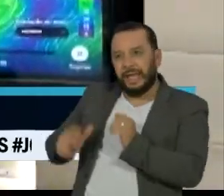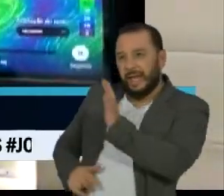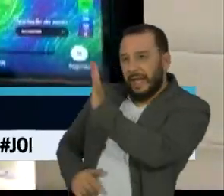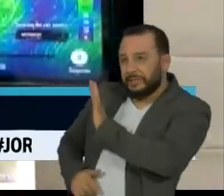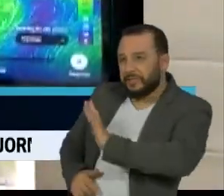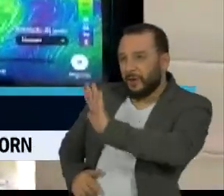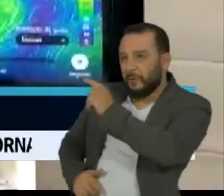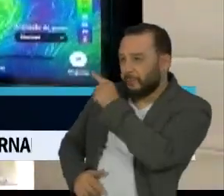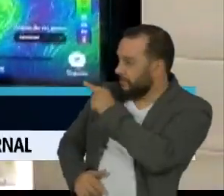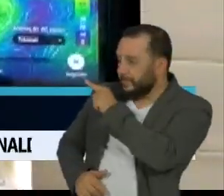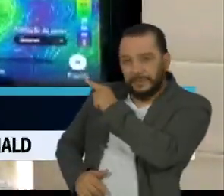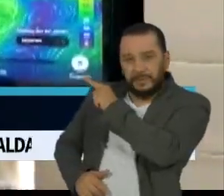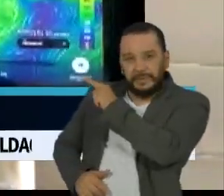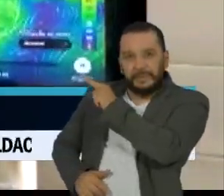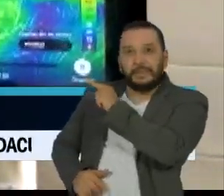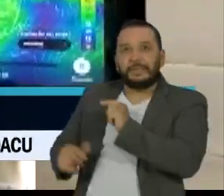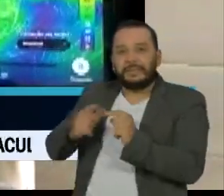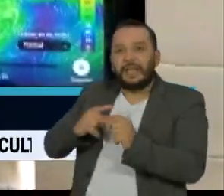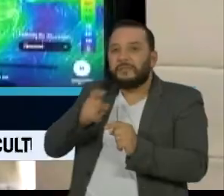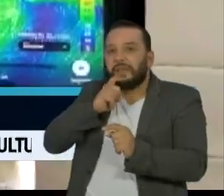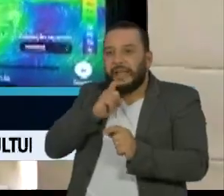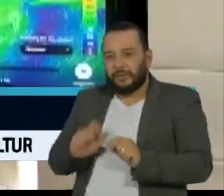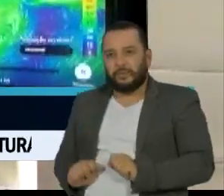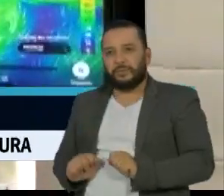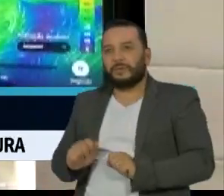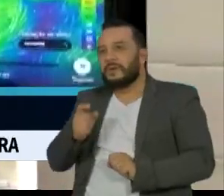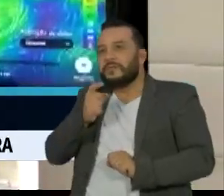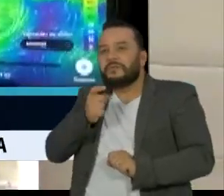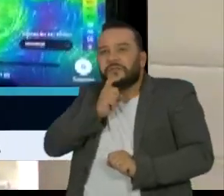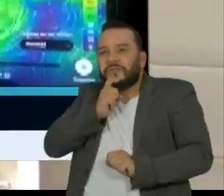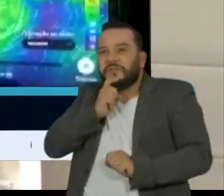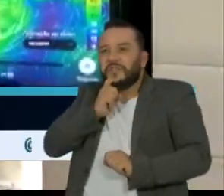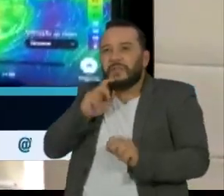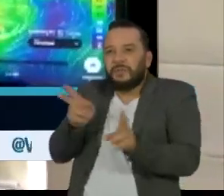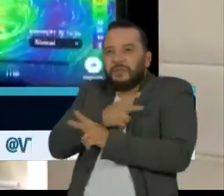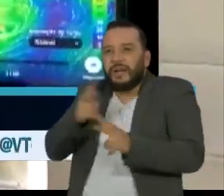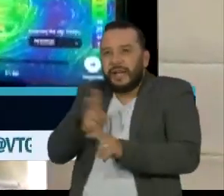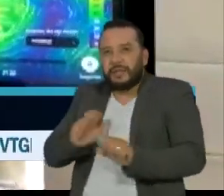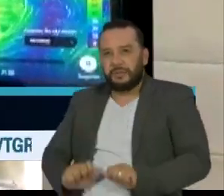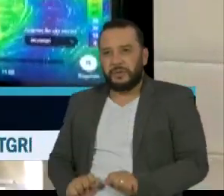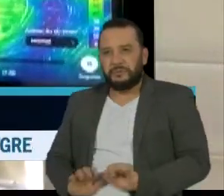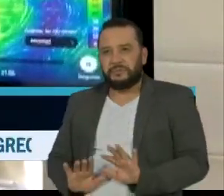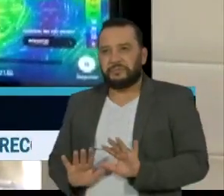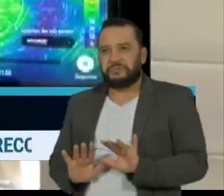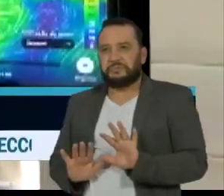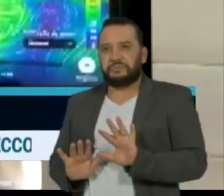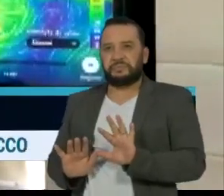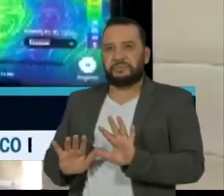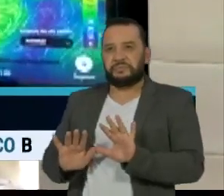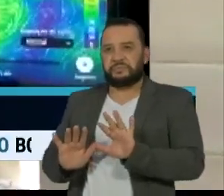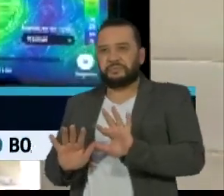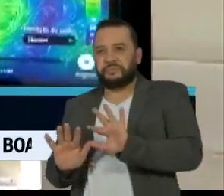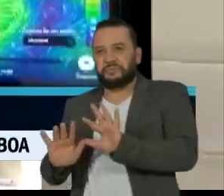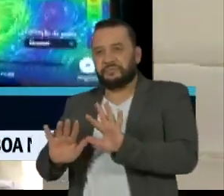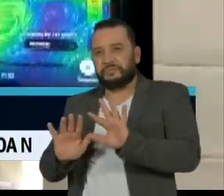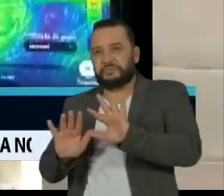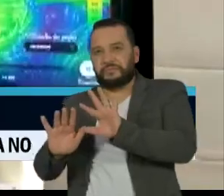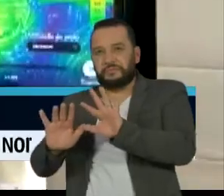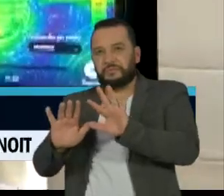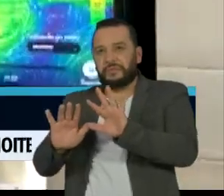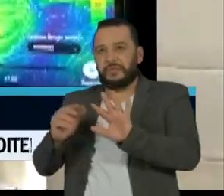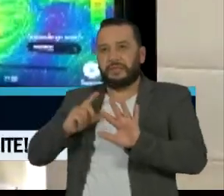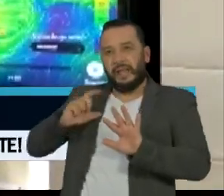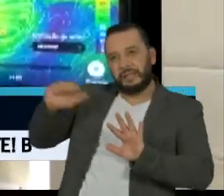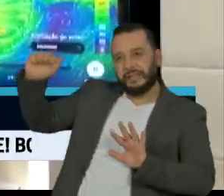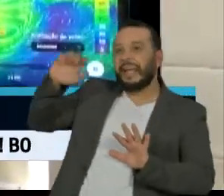chegam desde o Pacífico, passam pelos Andes carregados de frio, chegam até a nossa região e encontram